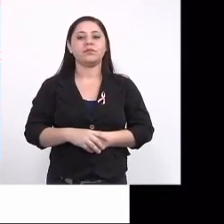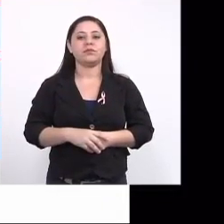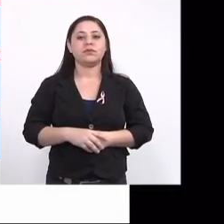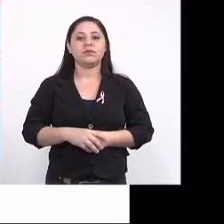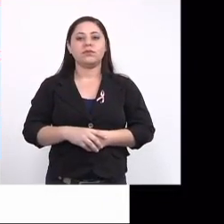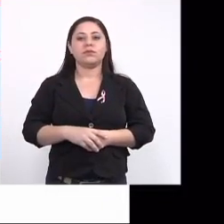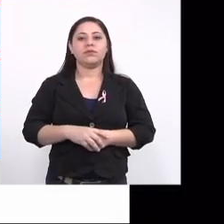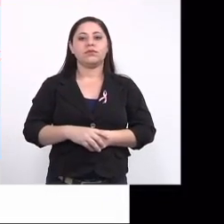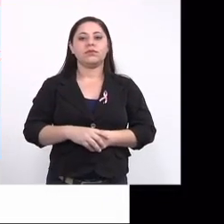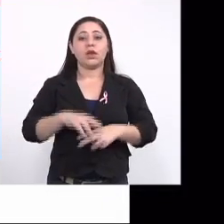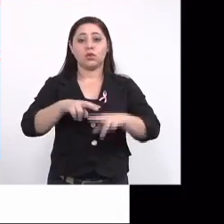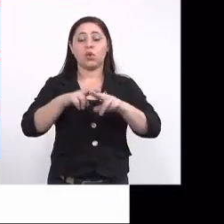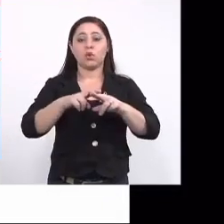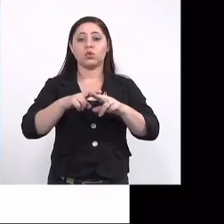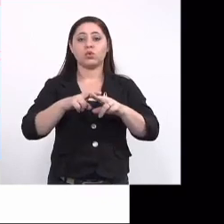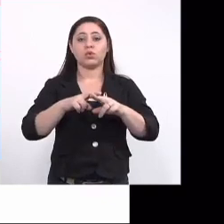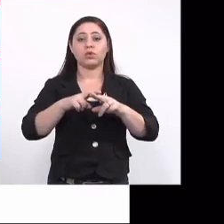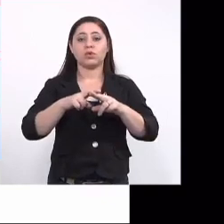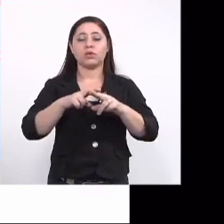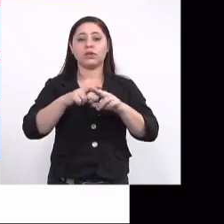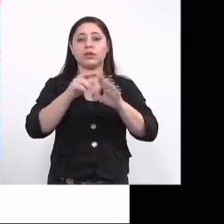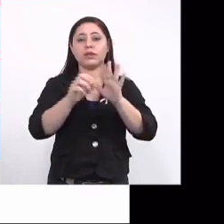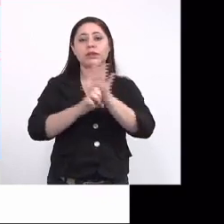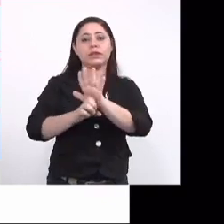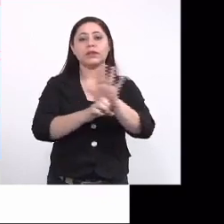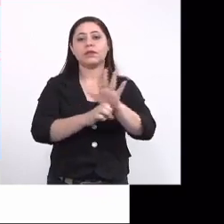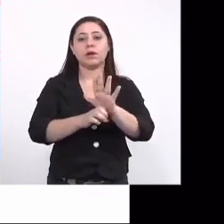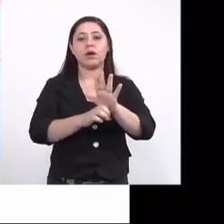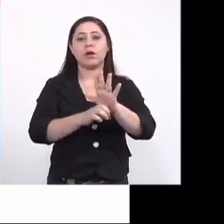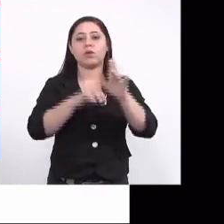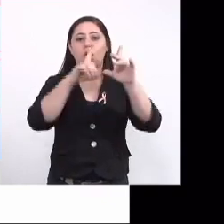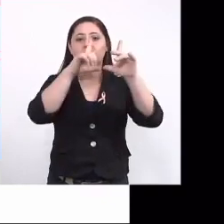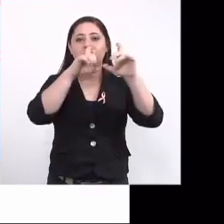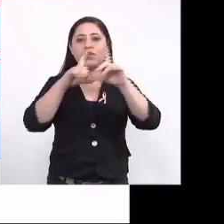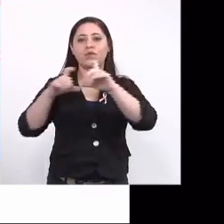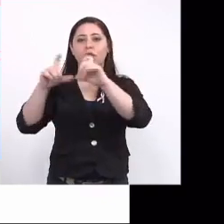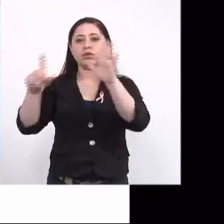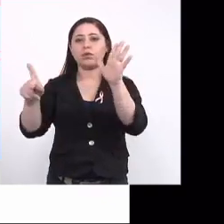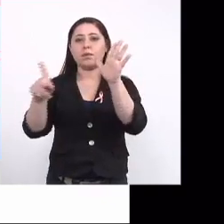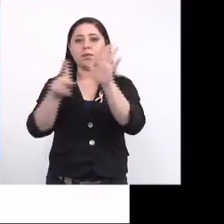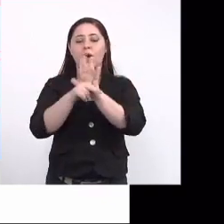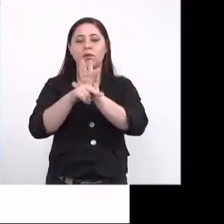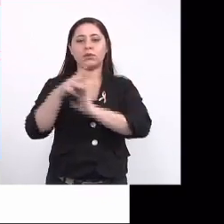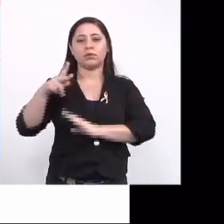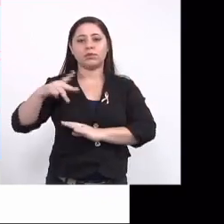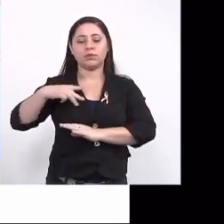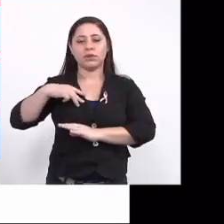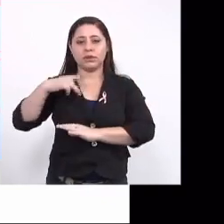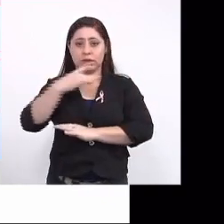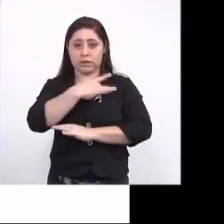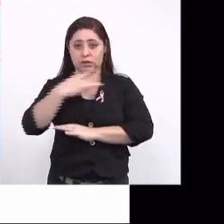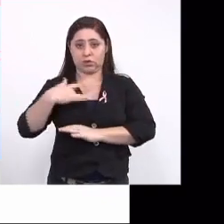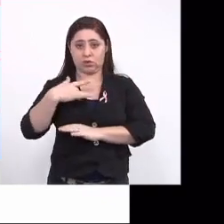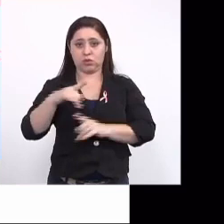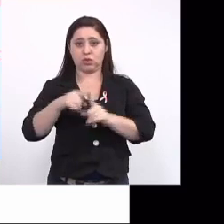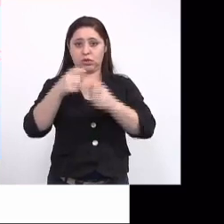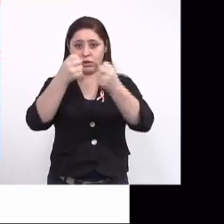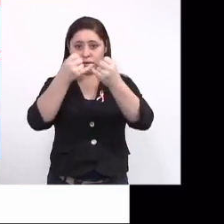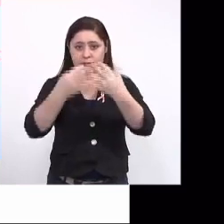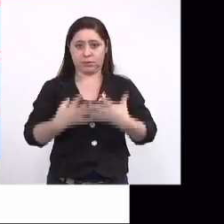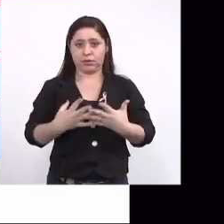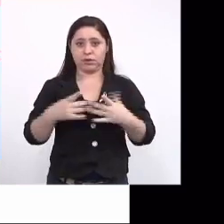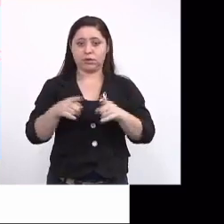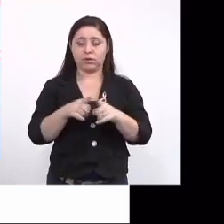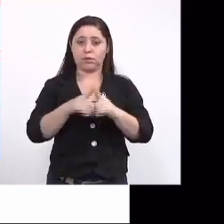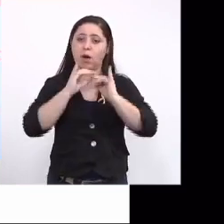Então, aqui eu trouxe para exemplificar algumas imagens, que é do manual do Ministério da Saúde, o manual de orientações para